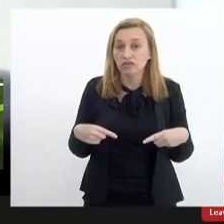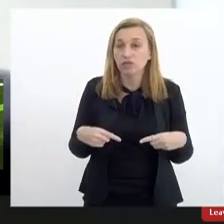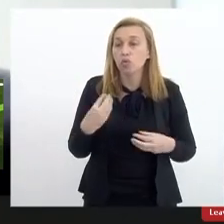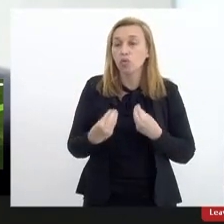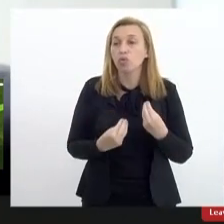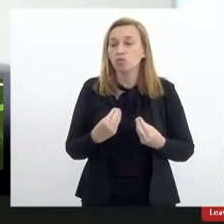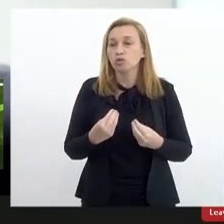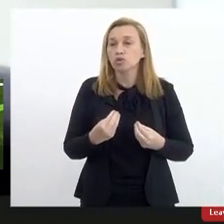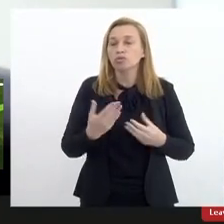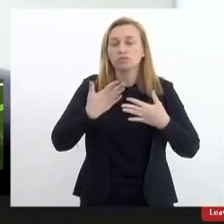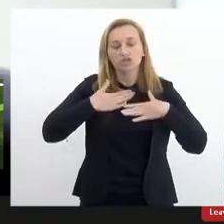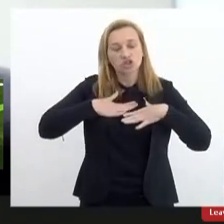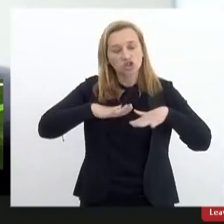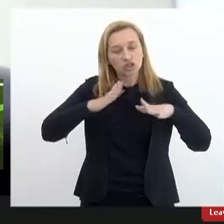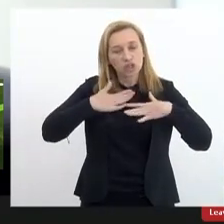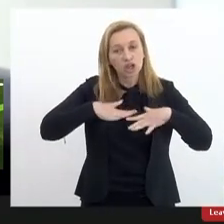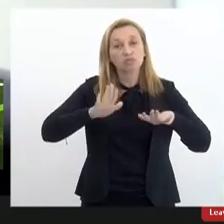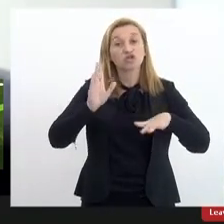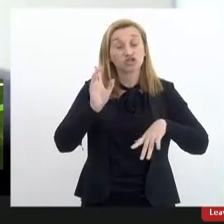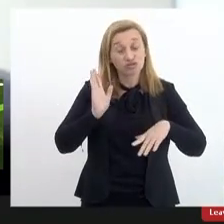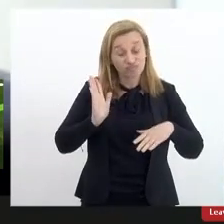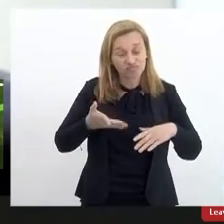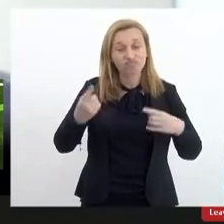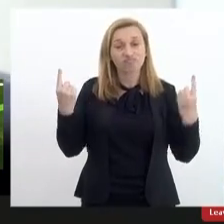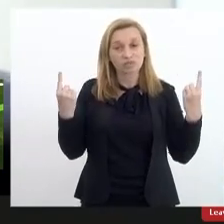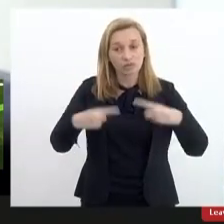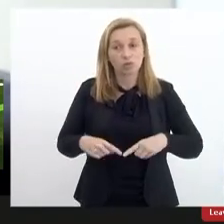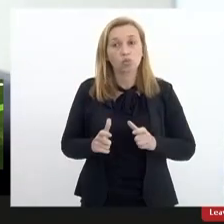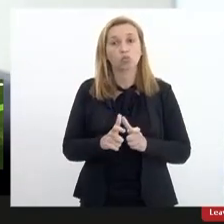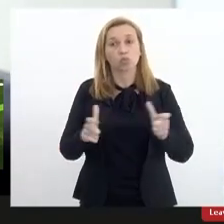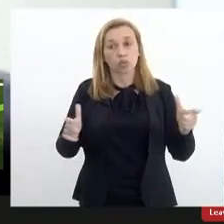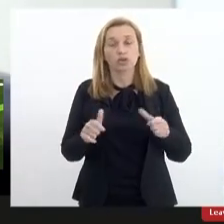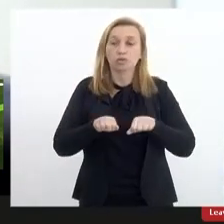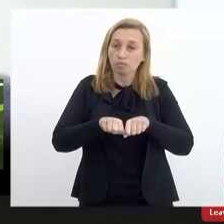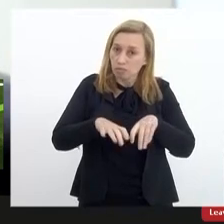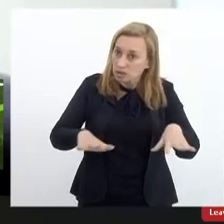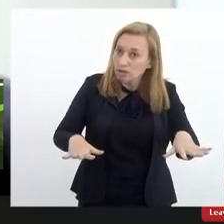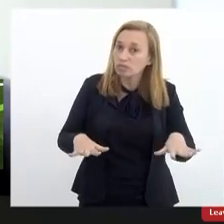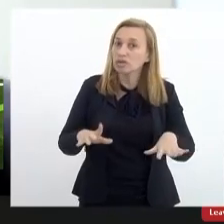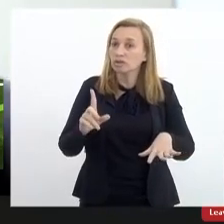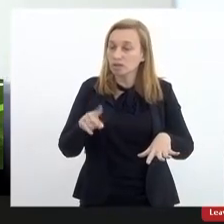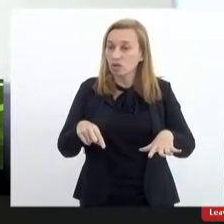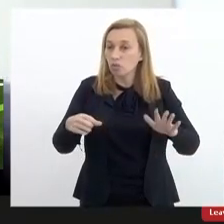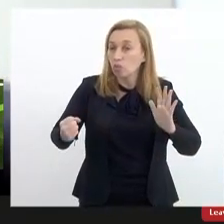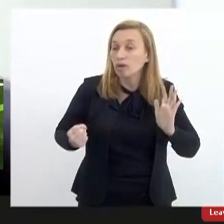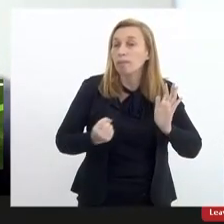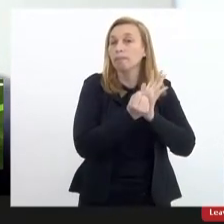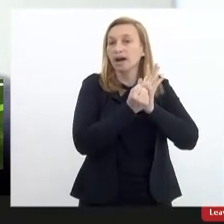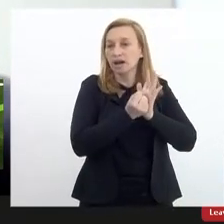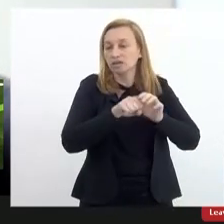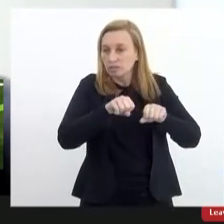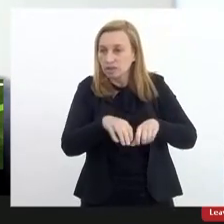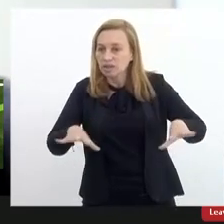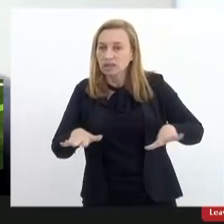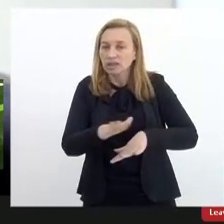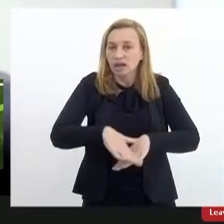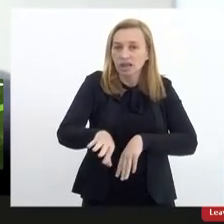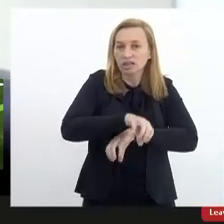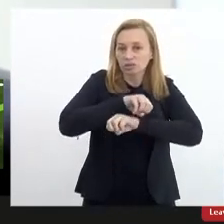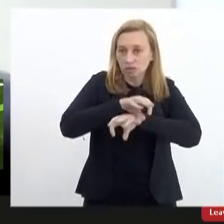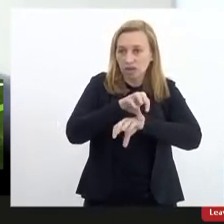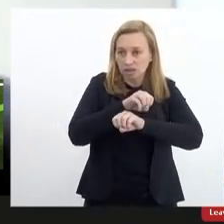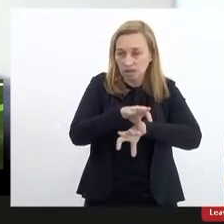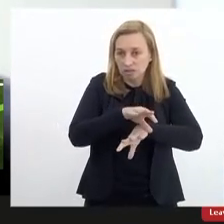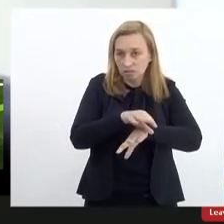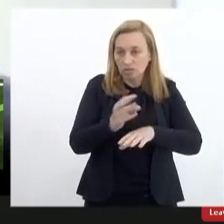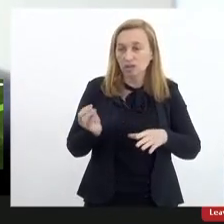maior tranquilidade porque já são desafios grandes demais a pandemia o impacto da pandemia na educação e